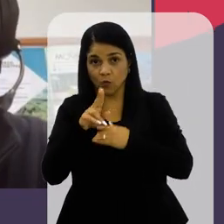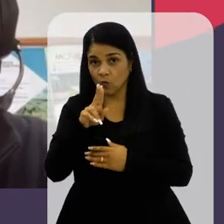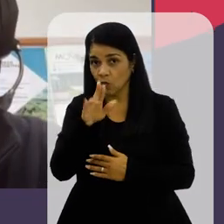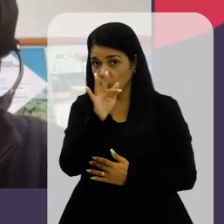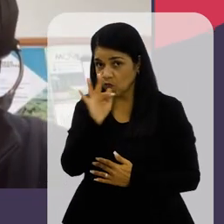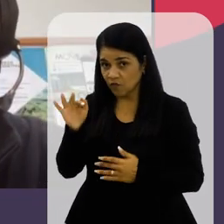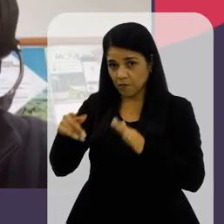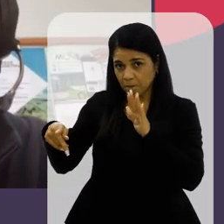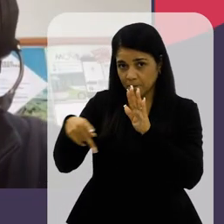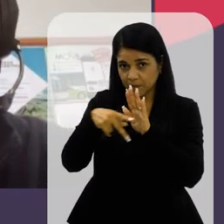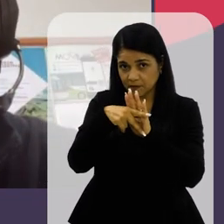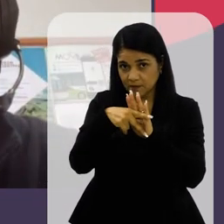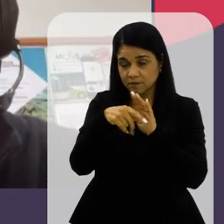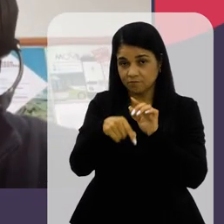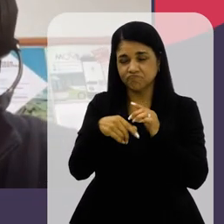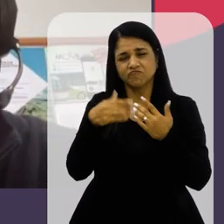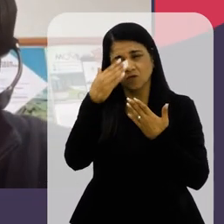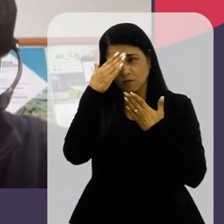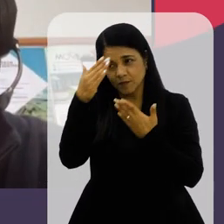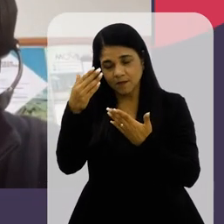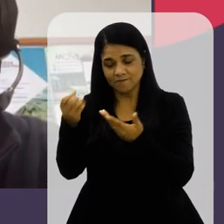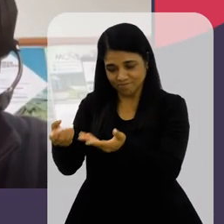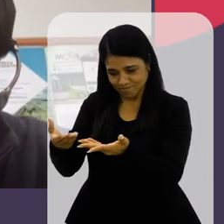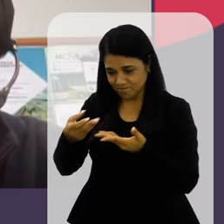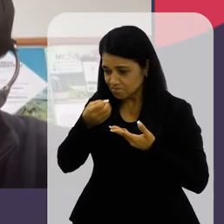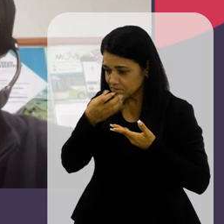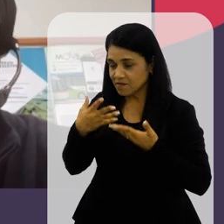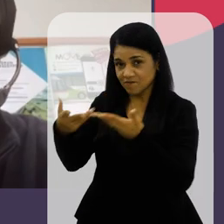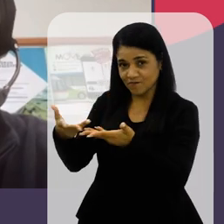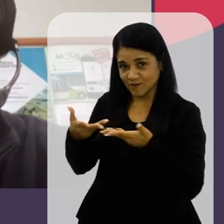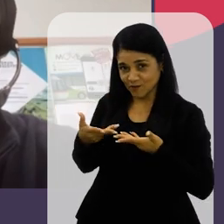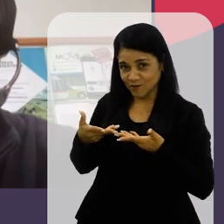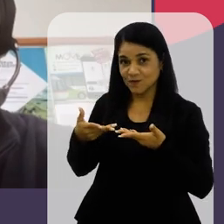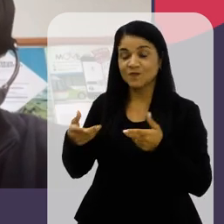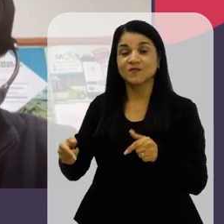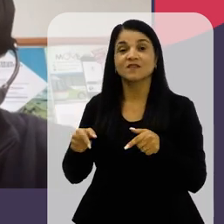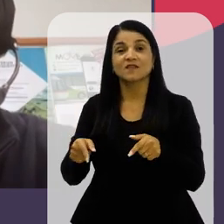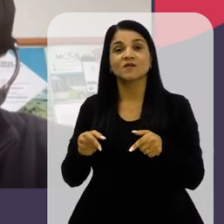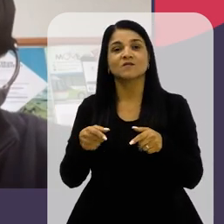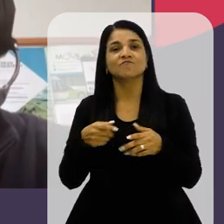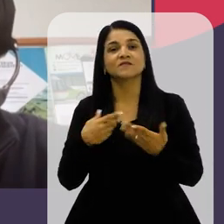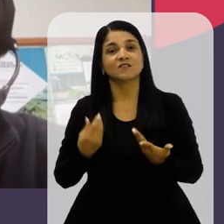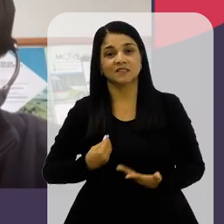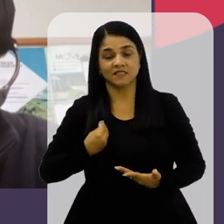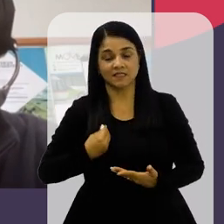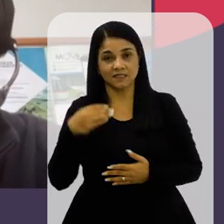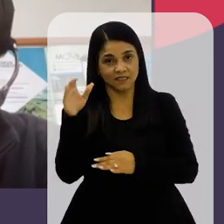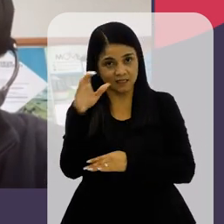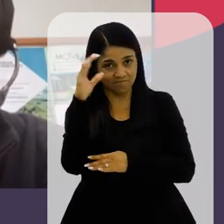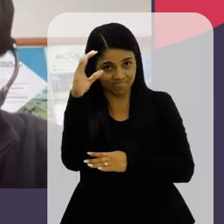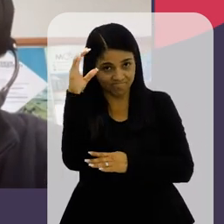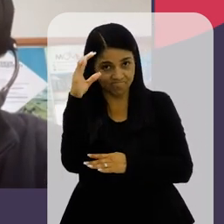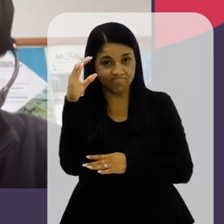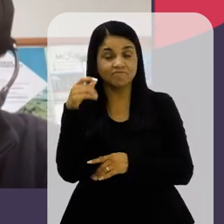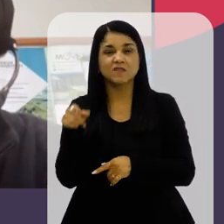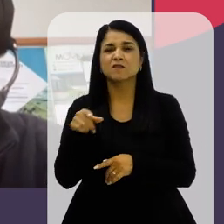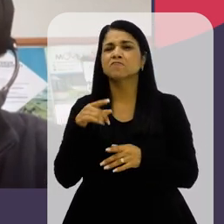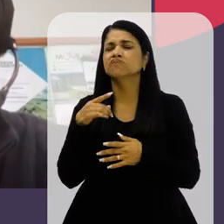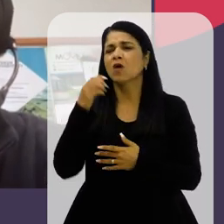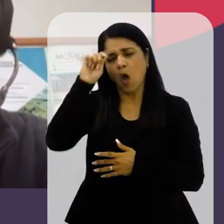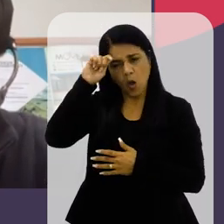muito bem-vindos, obrigada pela presença aqui no Ciência e Existência Eu vou começar com a Fernanda que é a autora da pesquisa